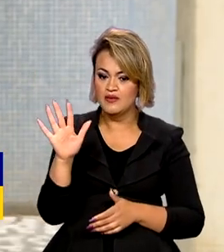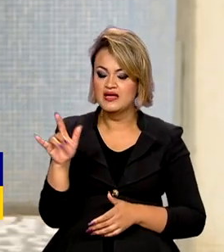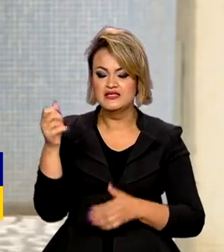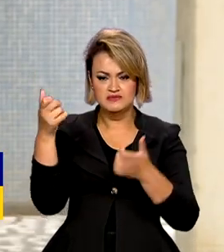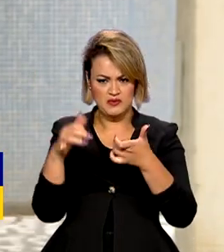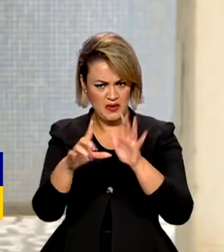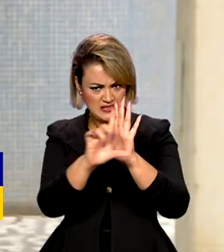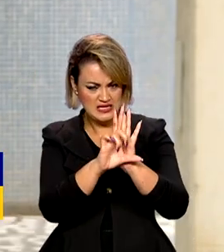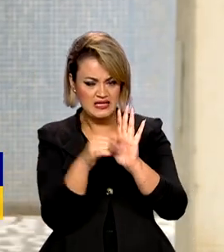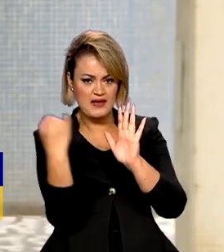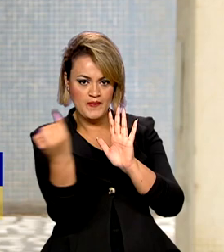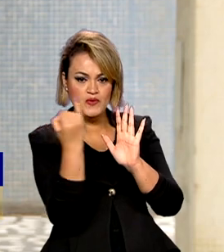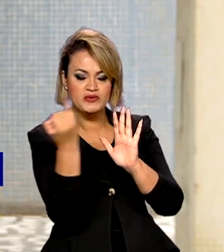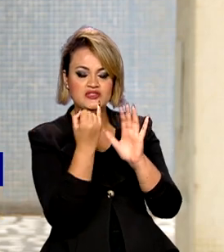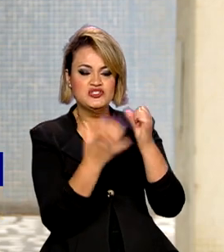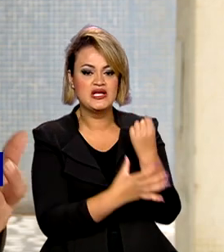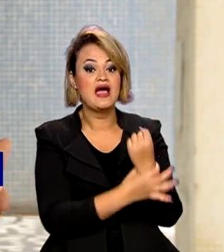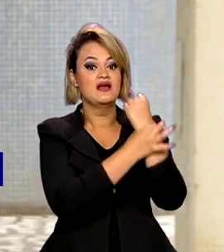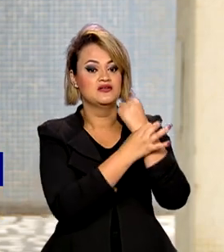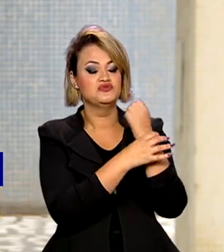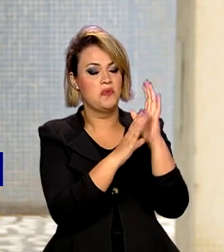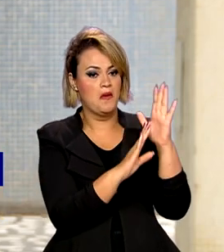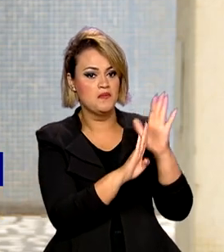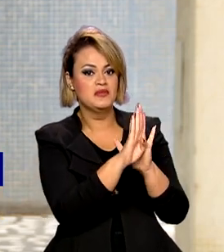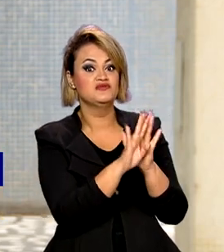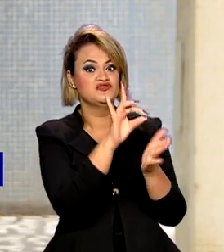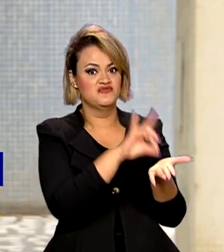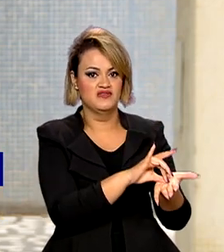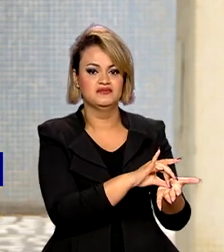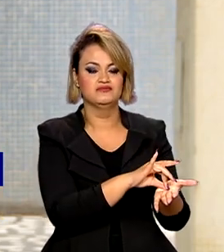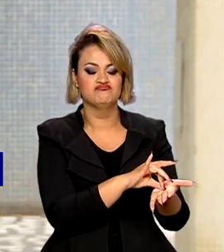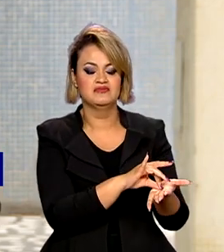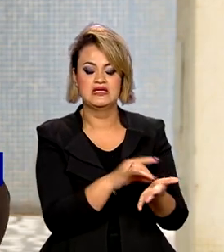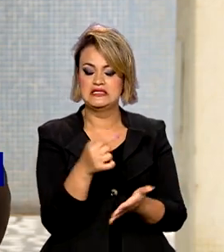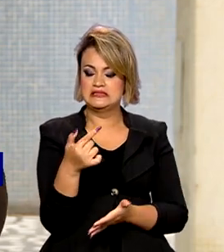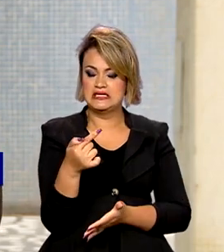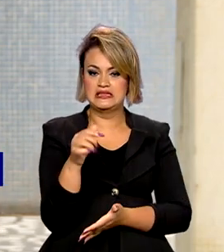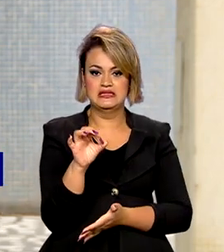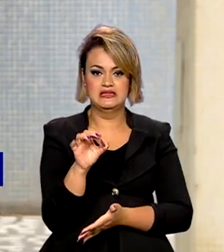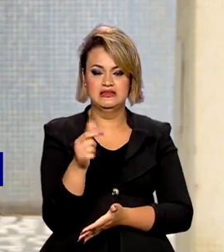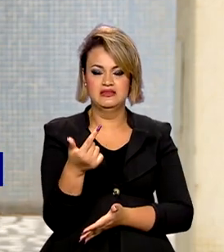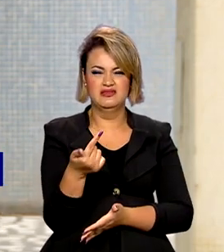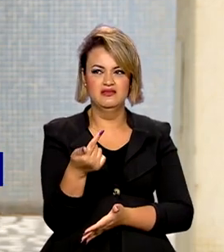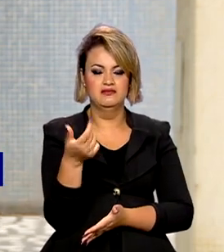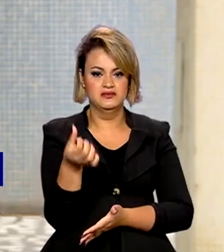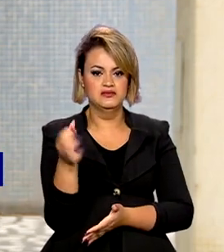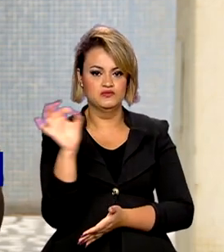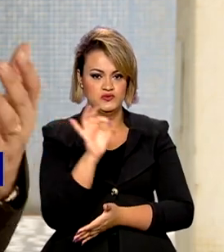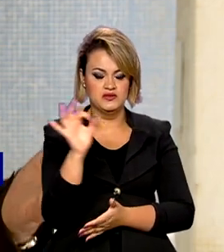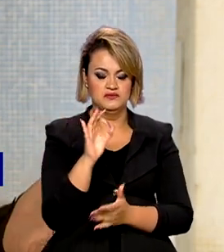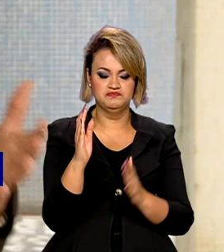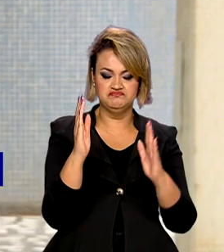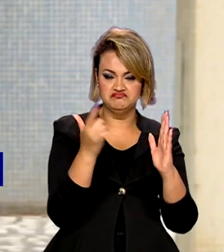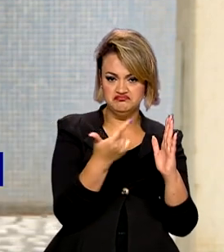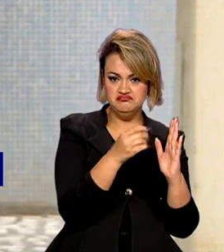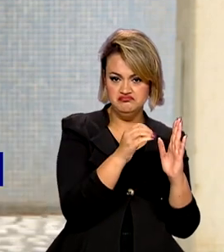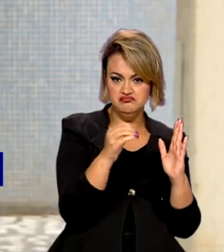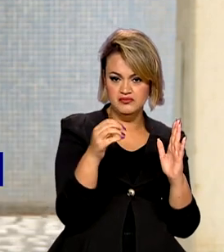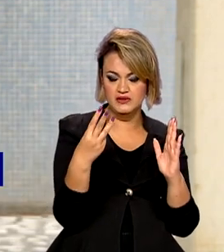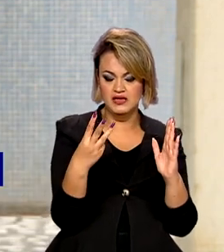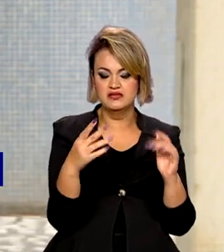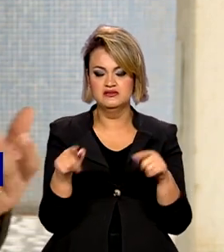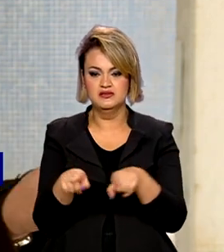fundamental e garantiu um aumento real no salário mínimo de 76% entre os anos de 2003 e